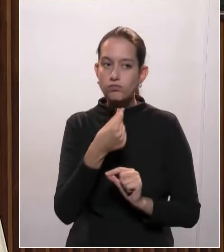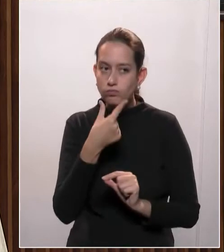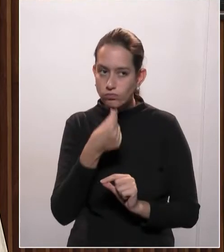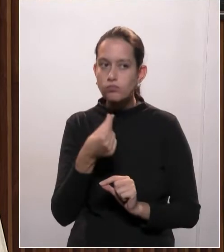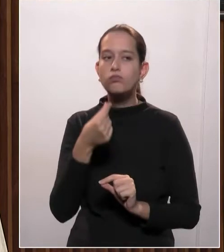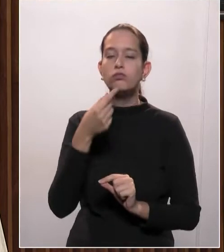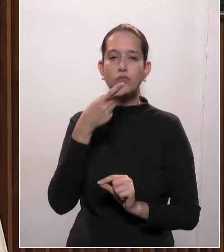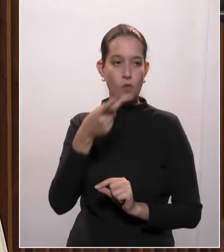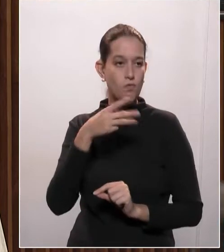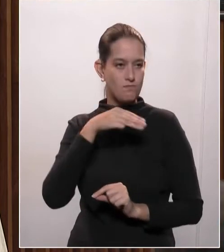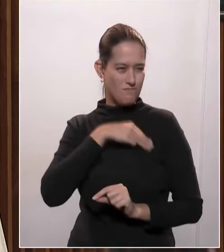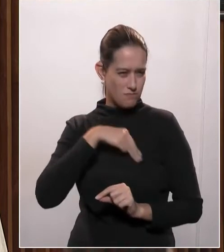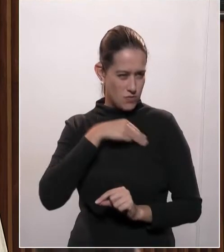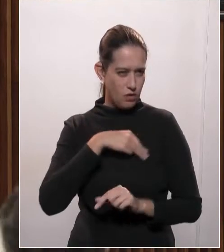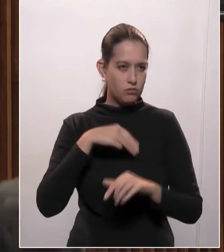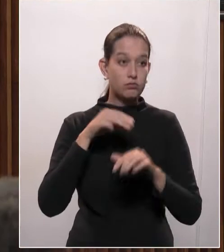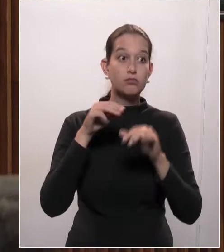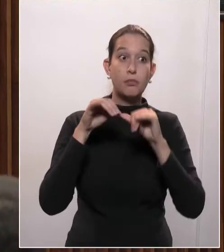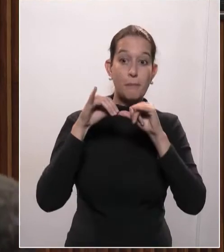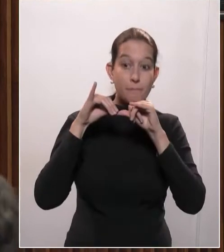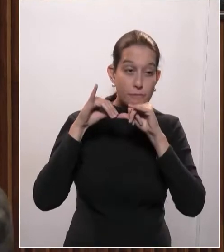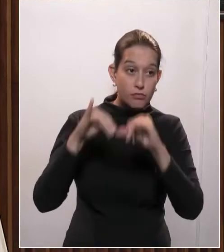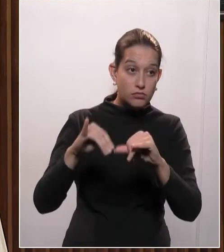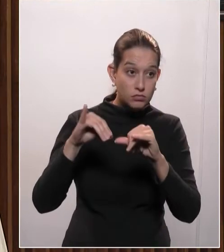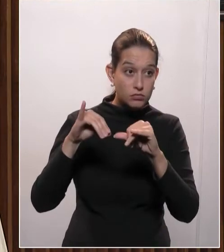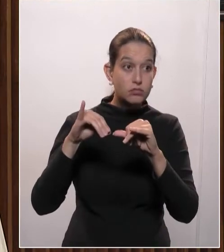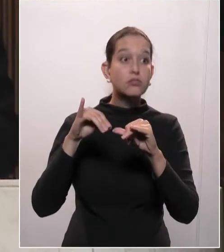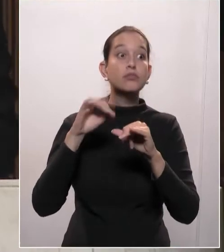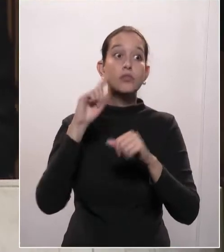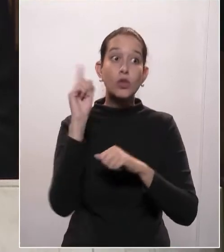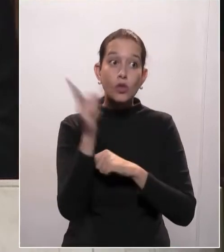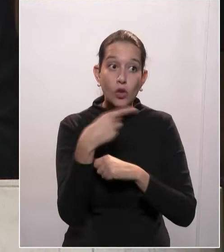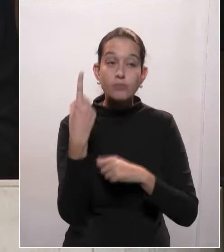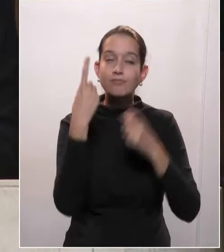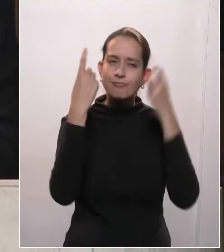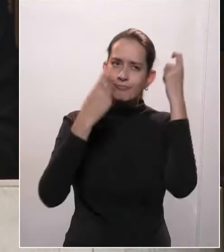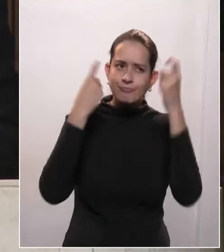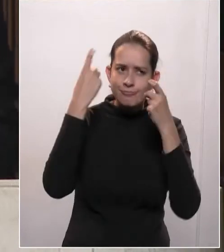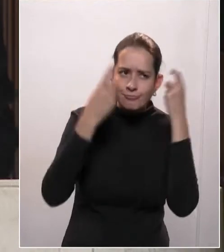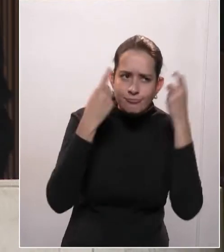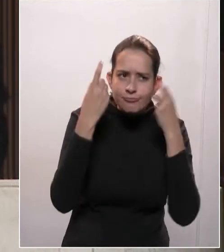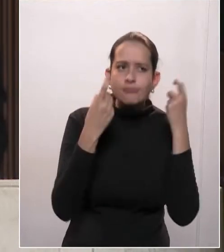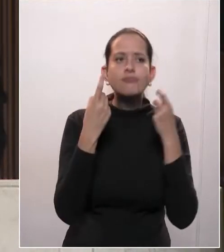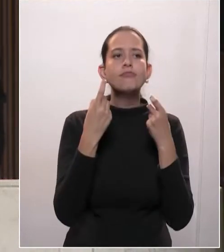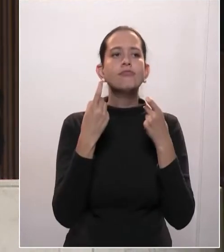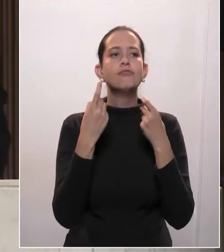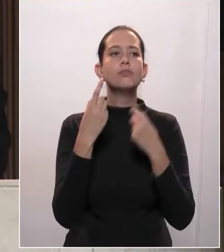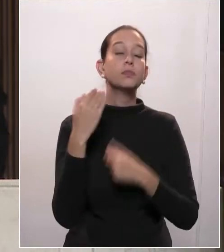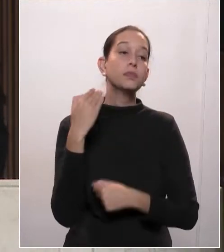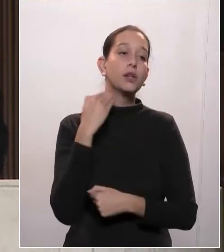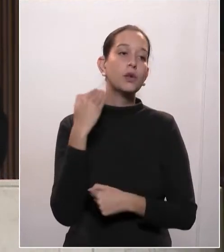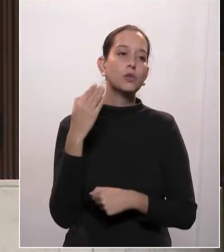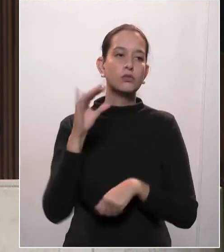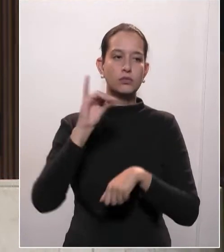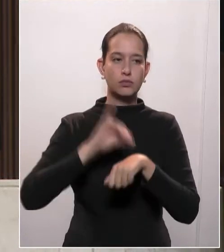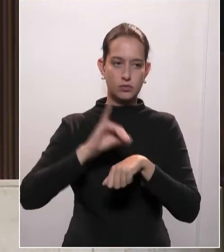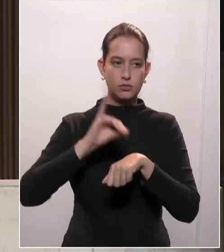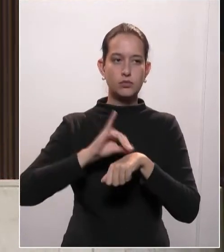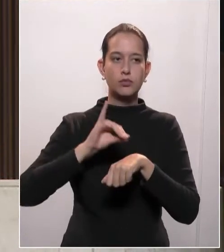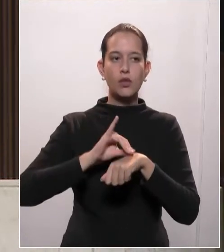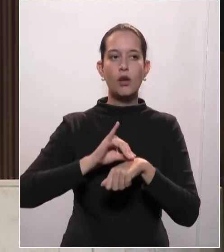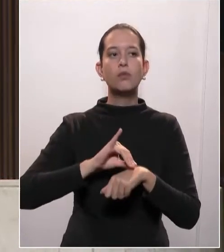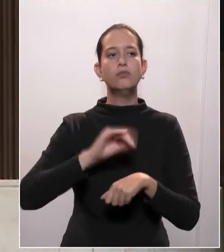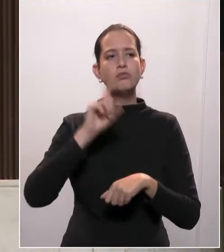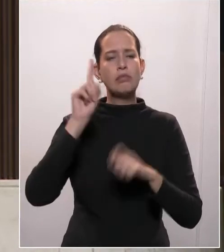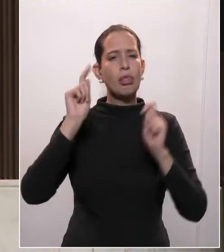informações que preocupam muito. Ele disse que o Banco Central tem condições